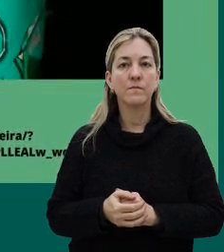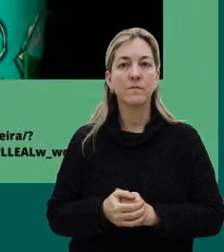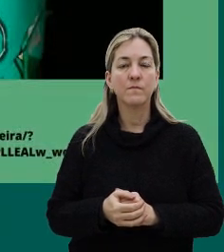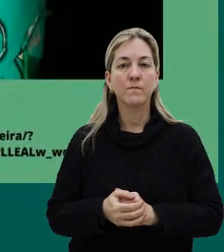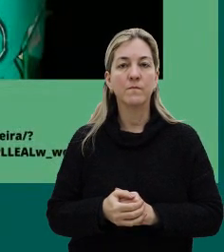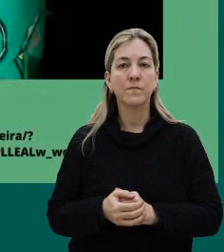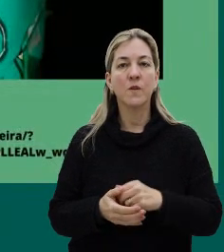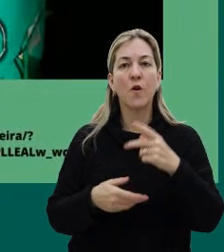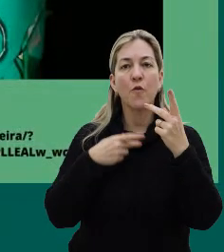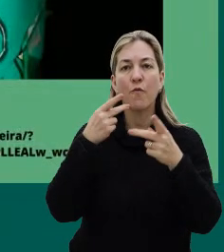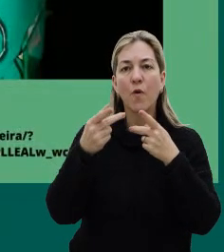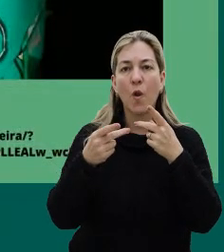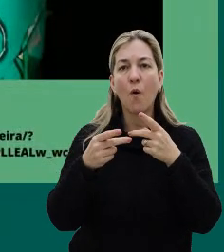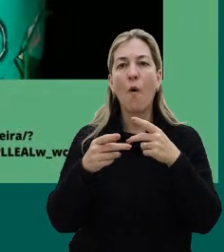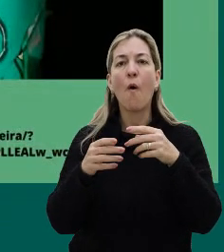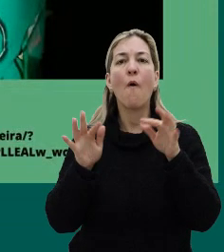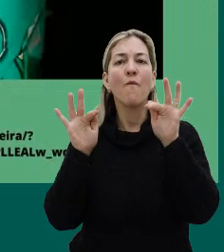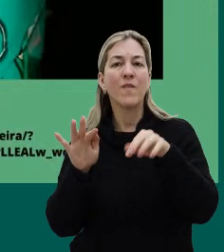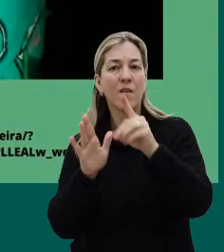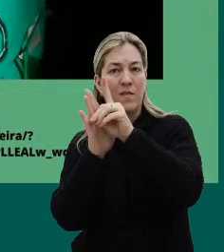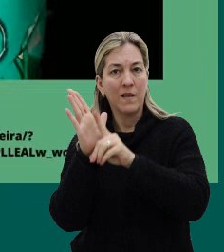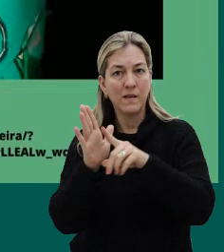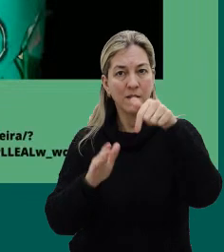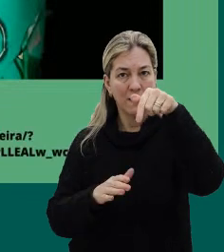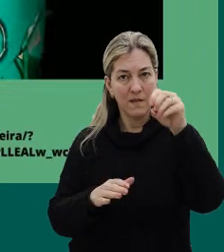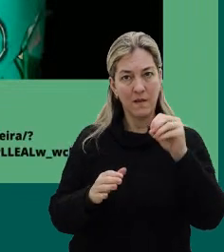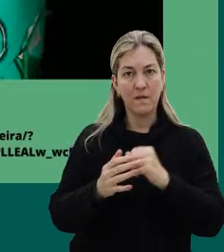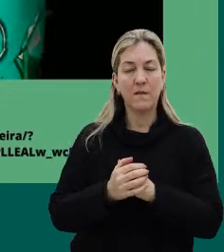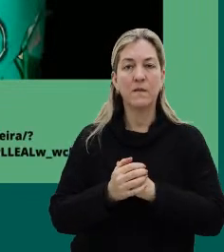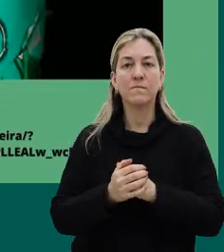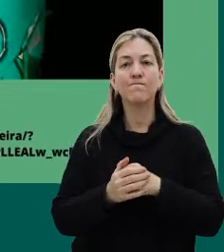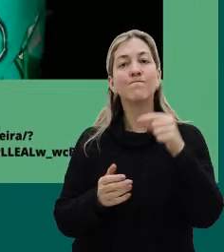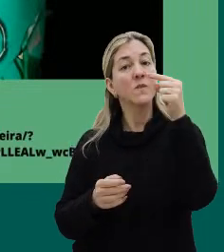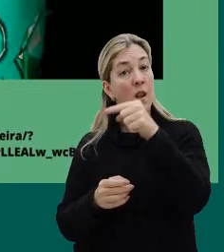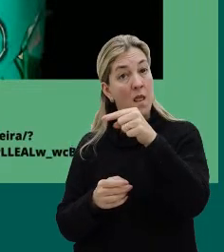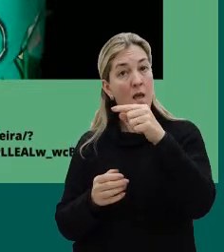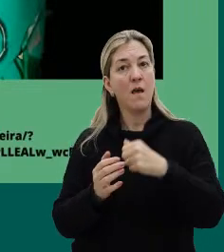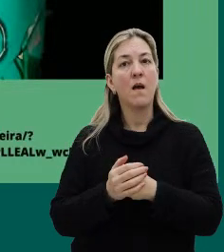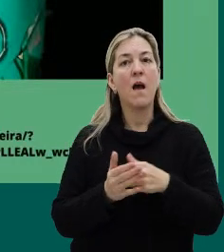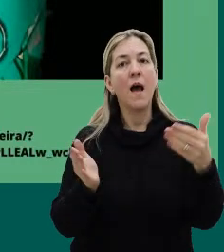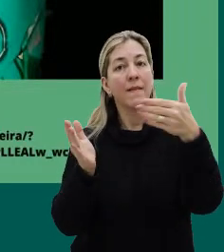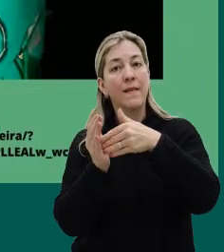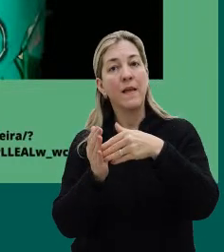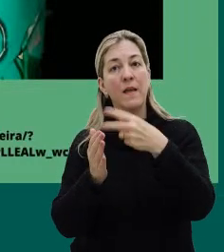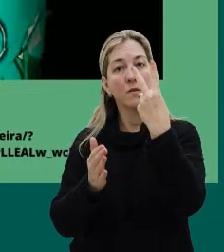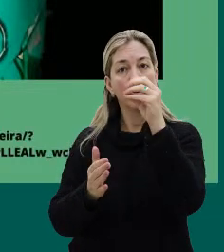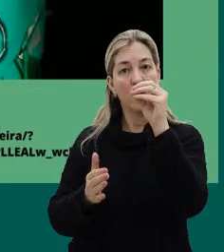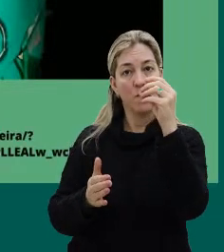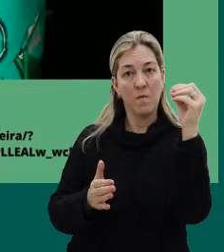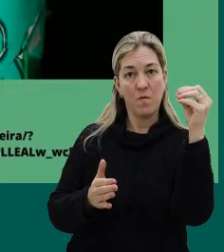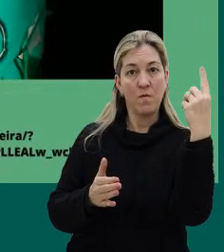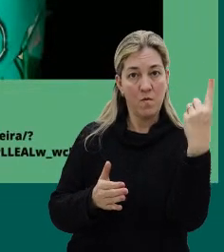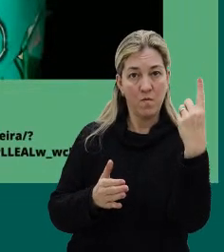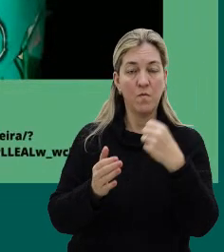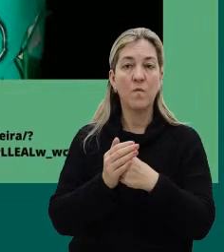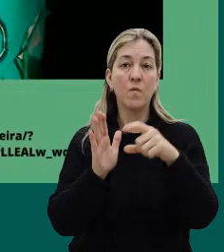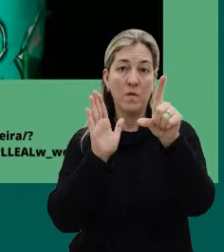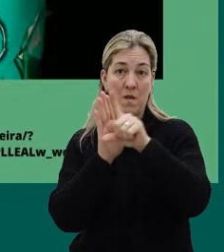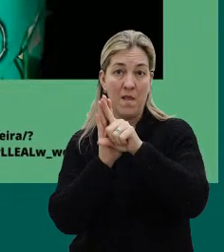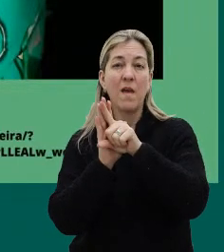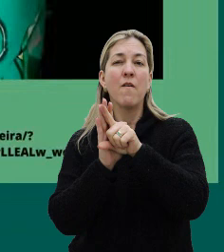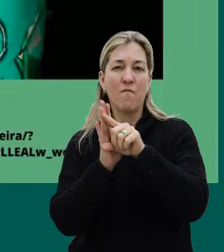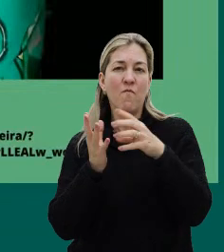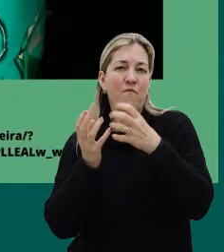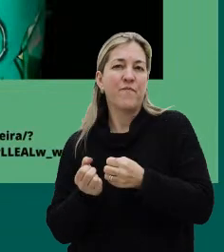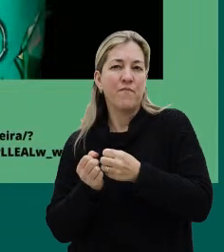A gente falou, né, final da década de 70, e desde o A, até 2001, né, que foi quando a lei foi promulgada,